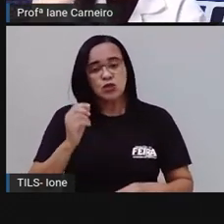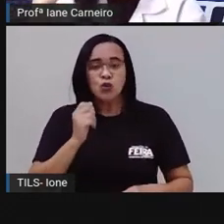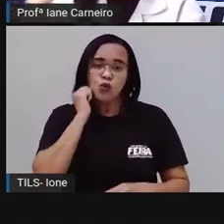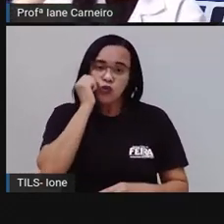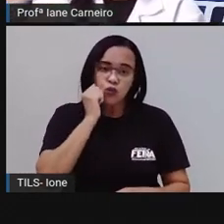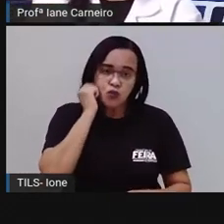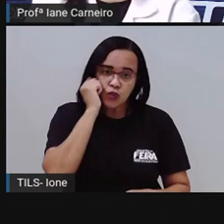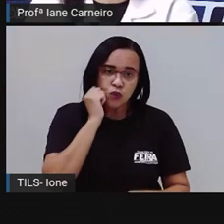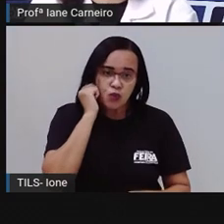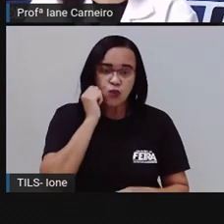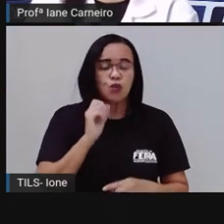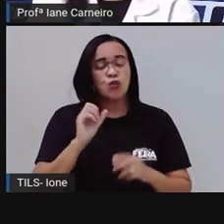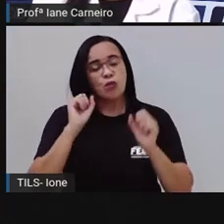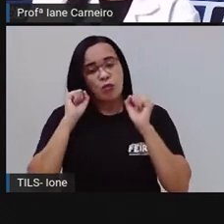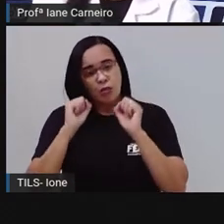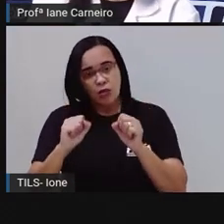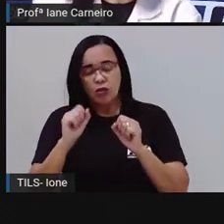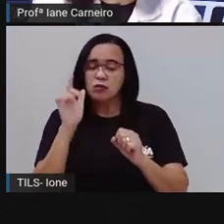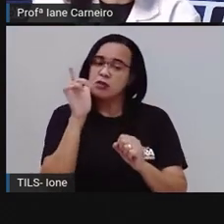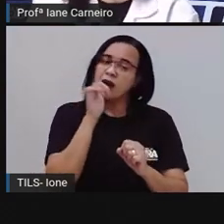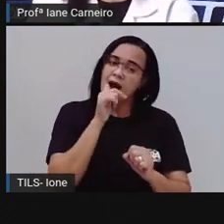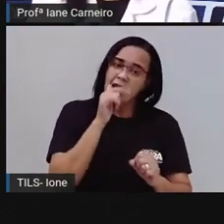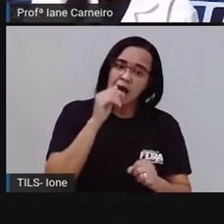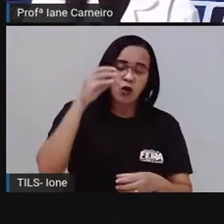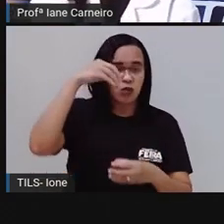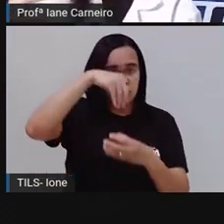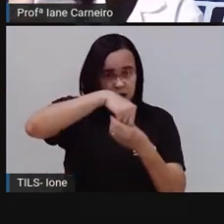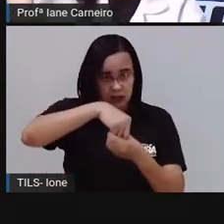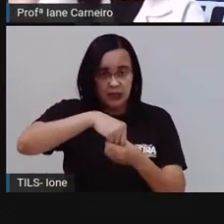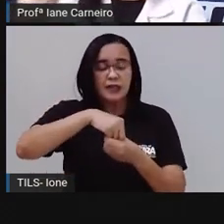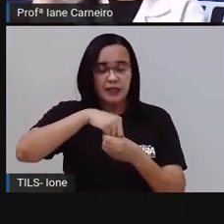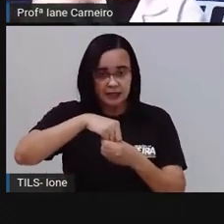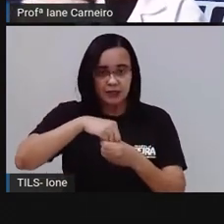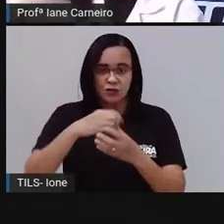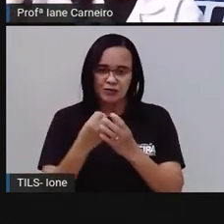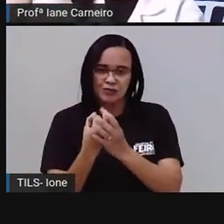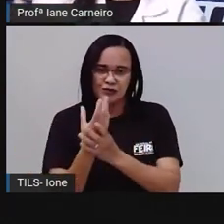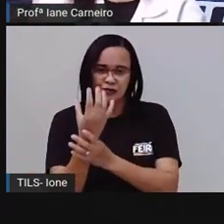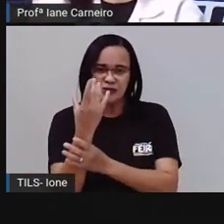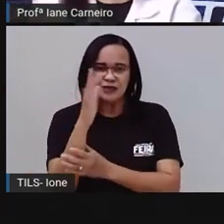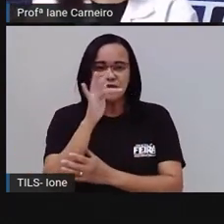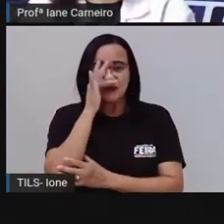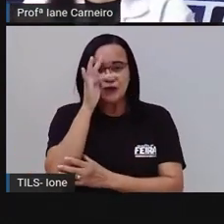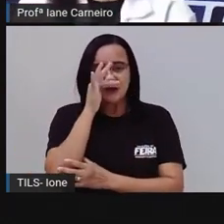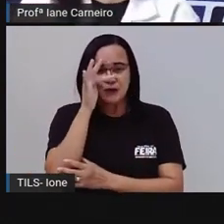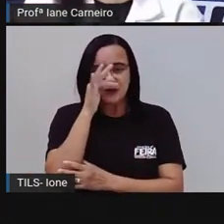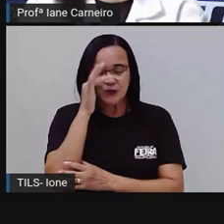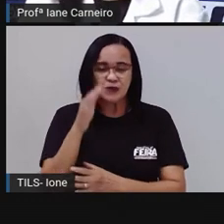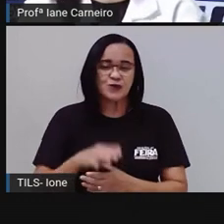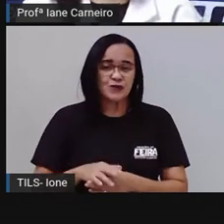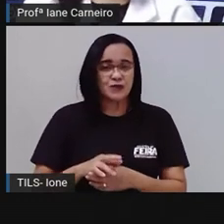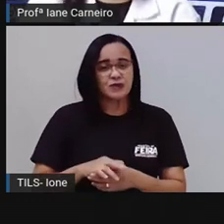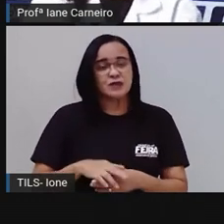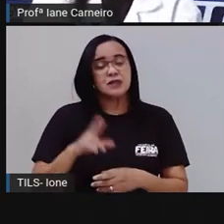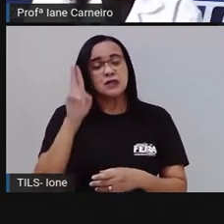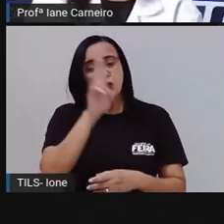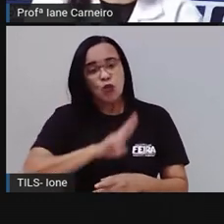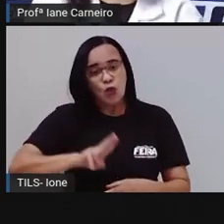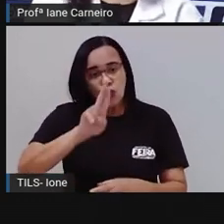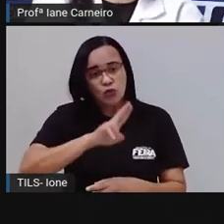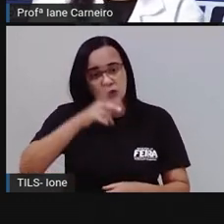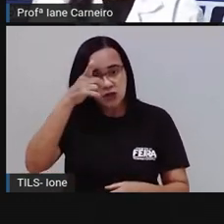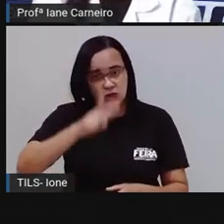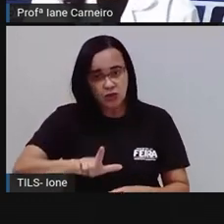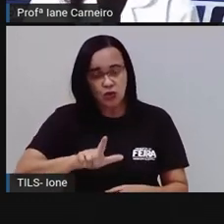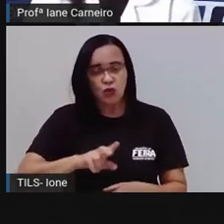né, você pode fazer jarrinhas de plantas, né, e assim você vai estar reciclando, dando uma nova utilidade para aquele material,